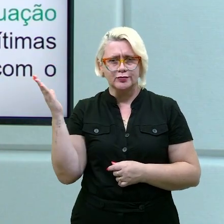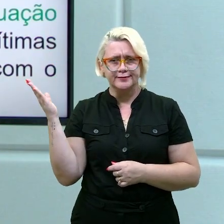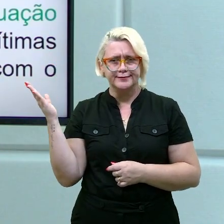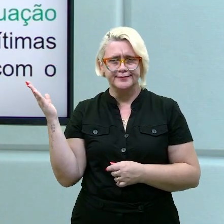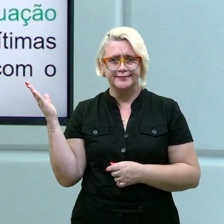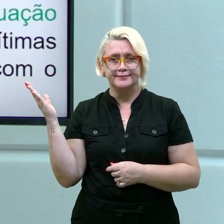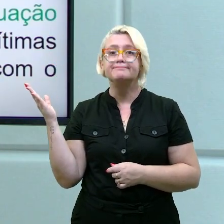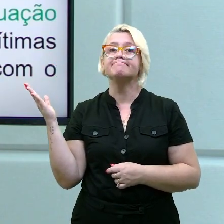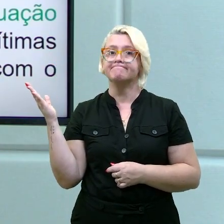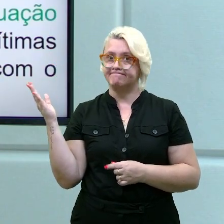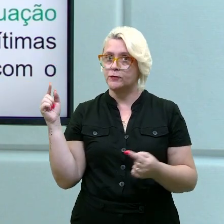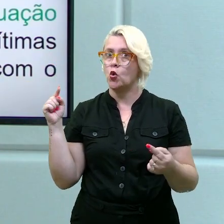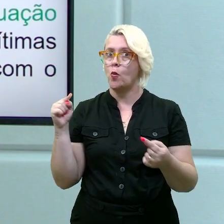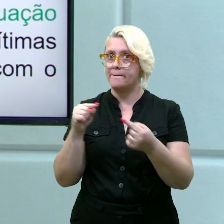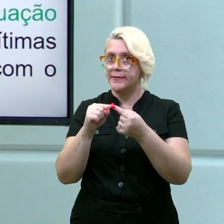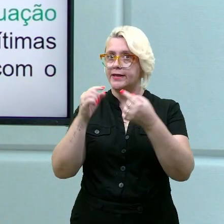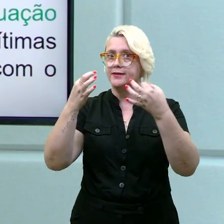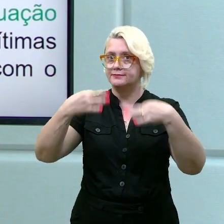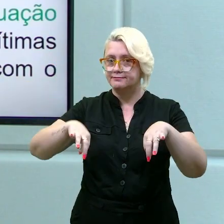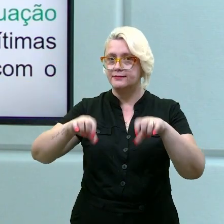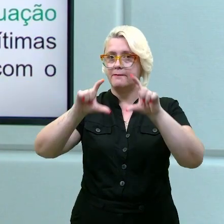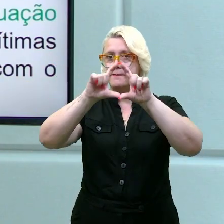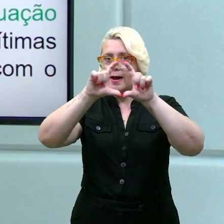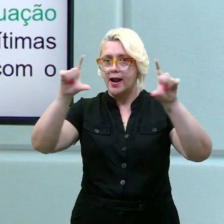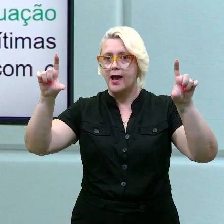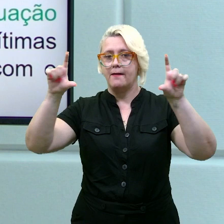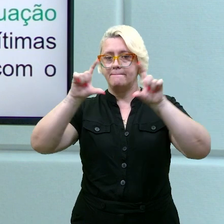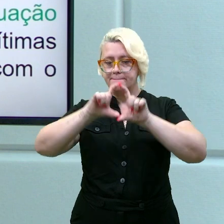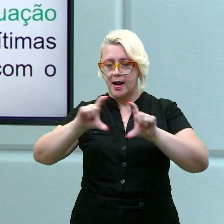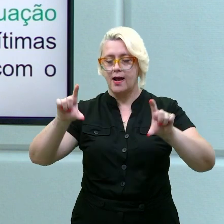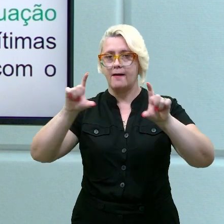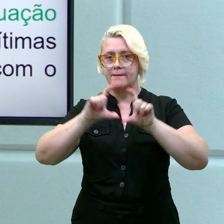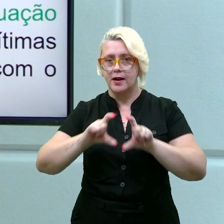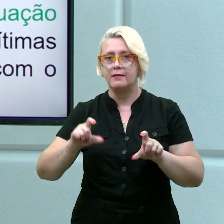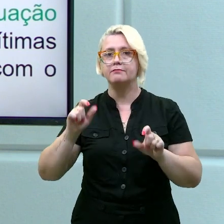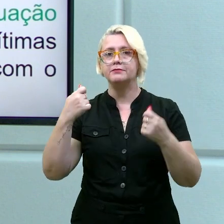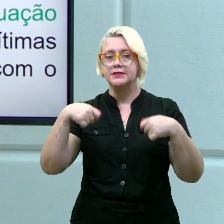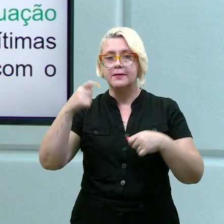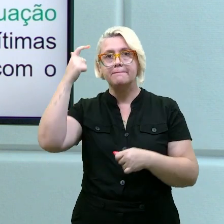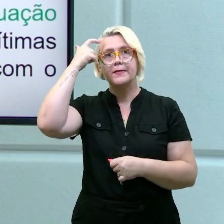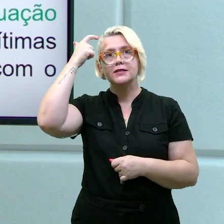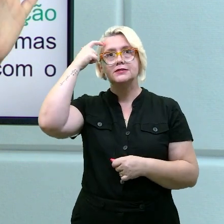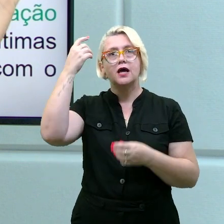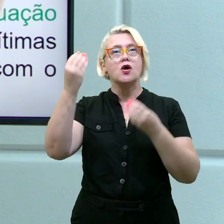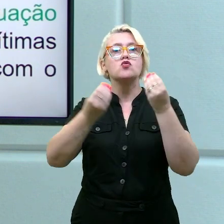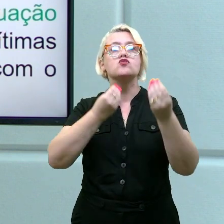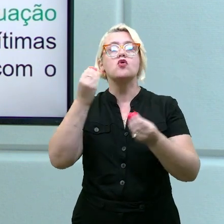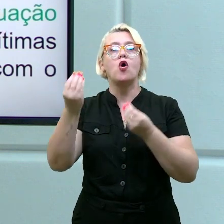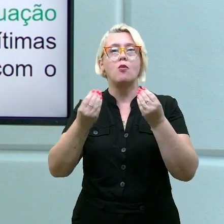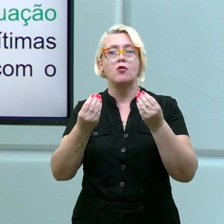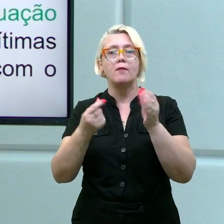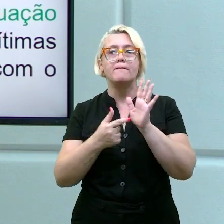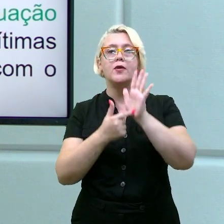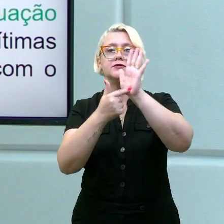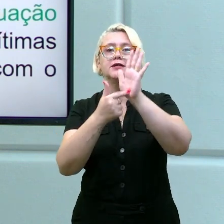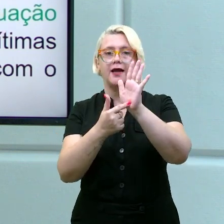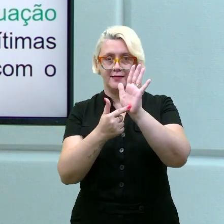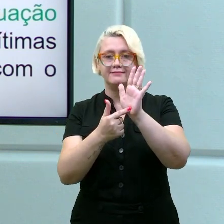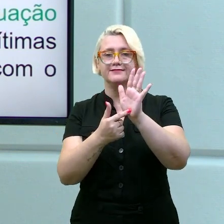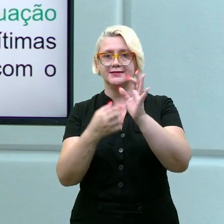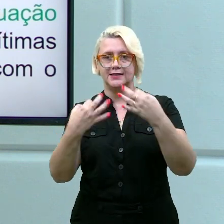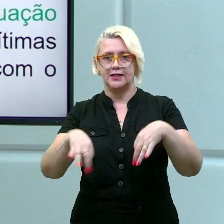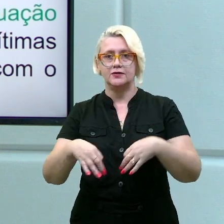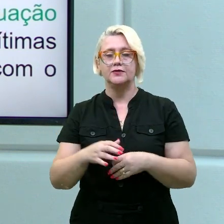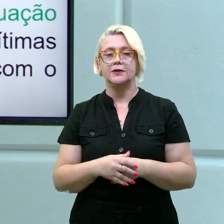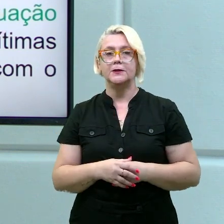Gente, é isso. Em cada parágrafo, você tem que pensar em todas as competências. Não há cinco que a gente faz lá na conclusão,